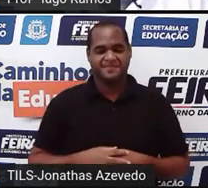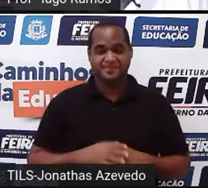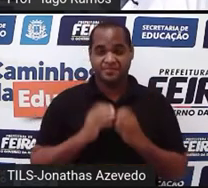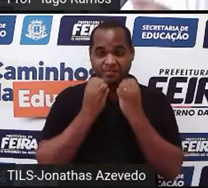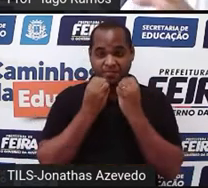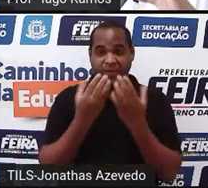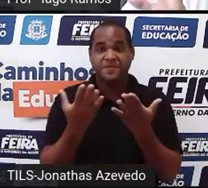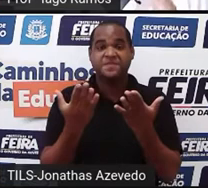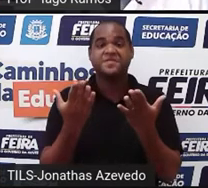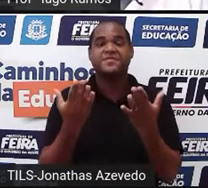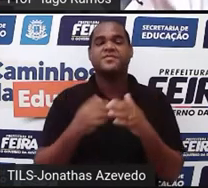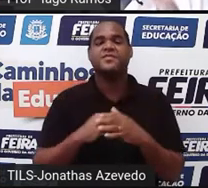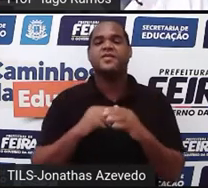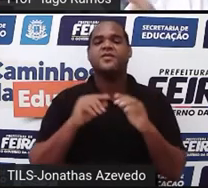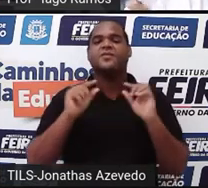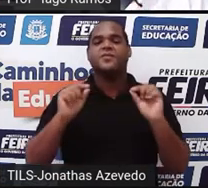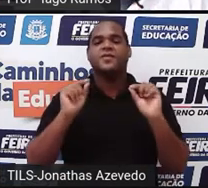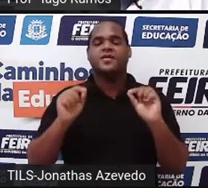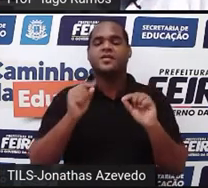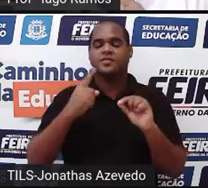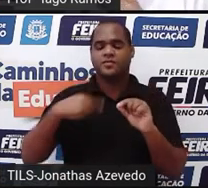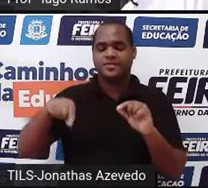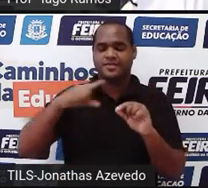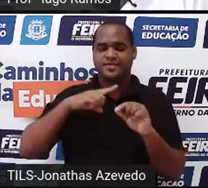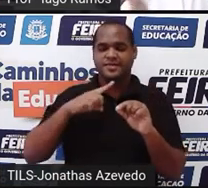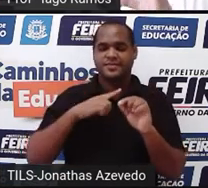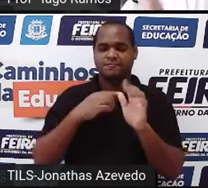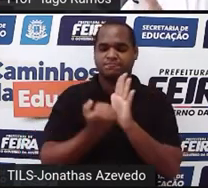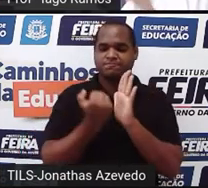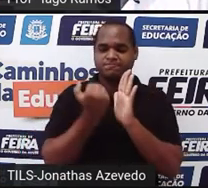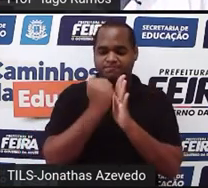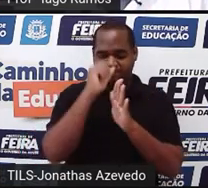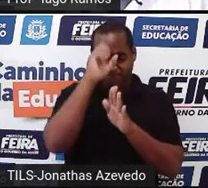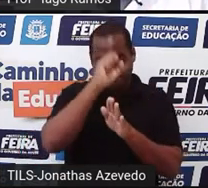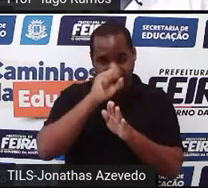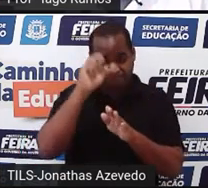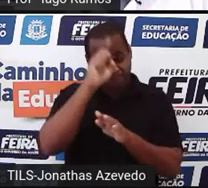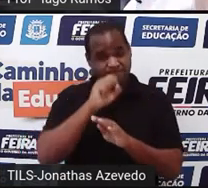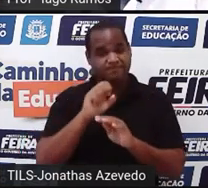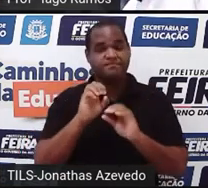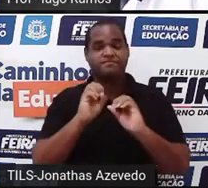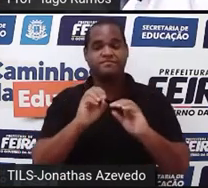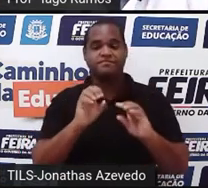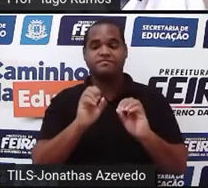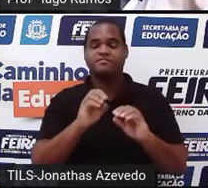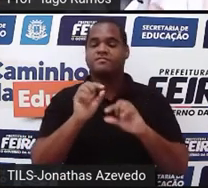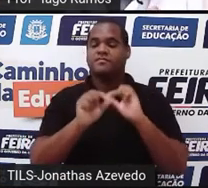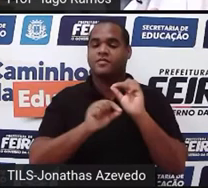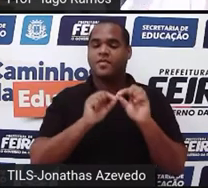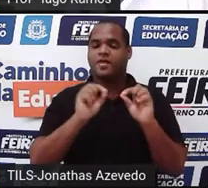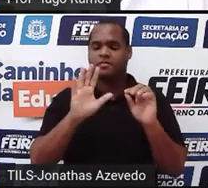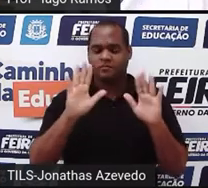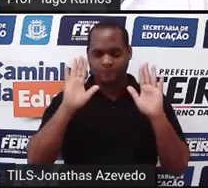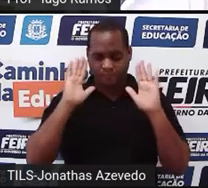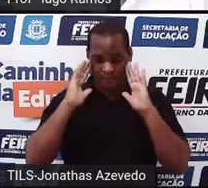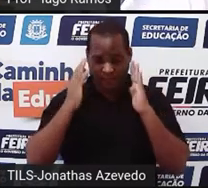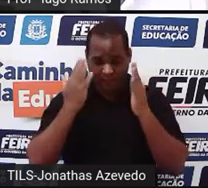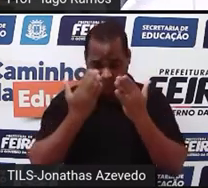tá bom? E o que é que nós temos para aprender nessa aula? Para a gente não perder o foco.